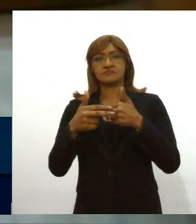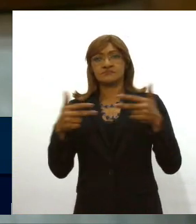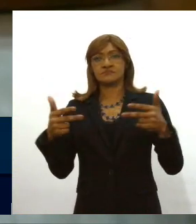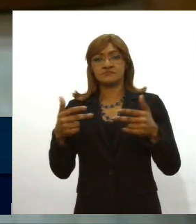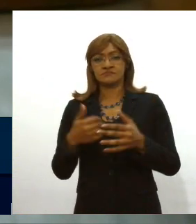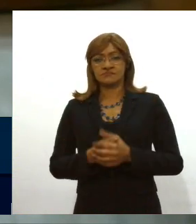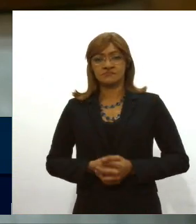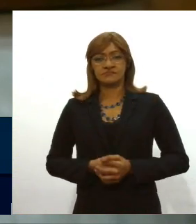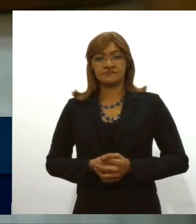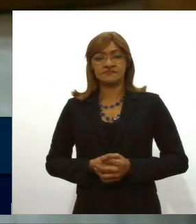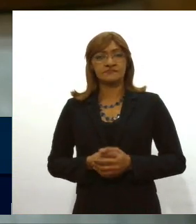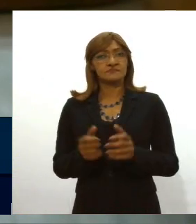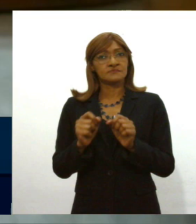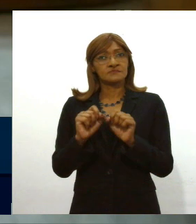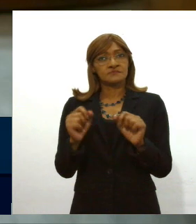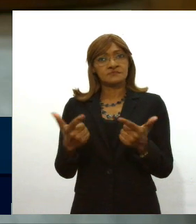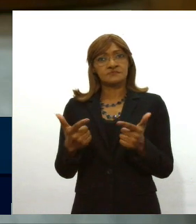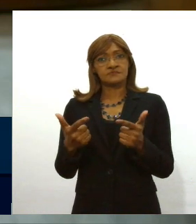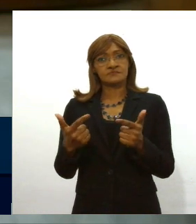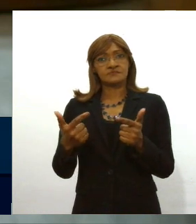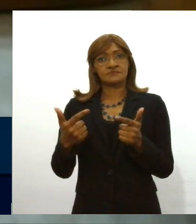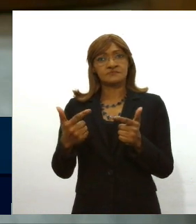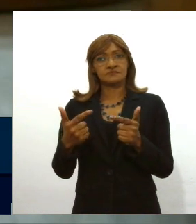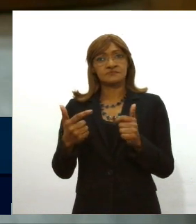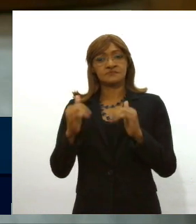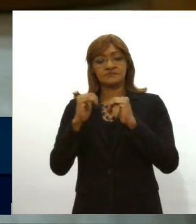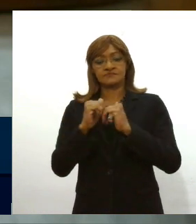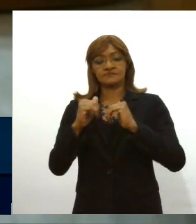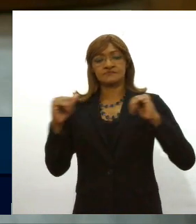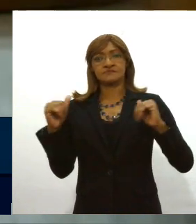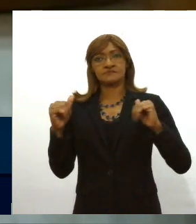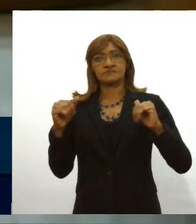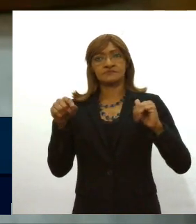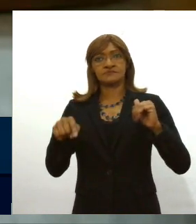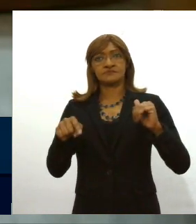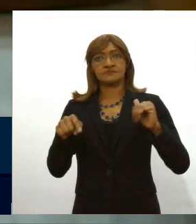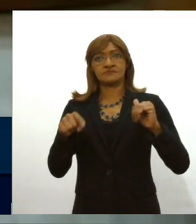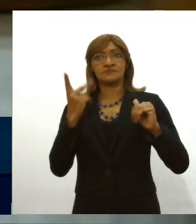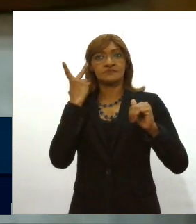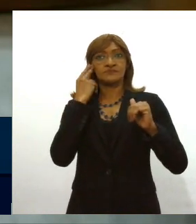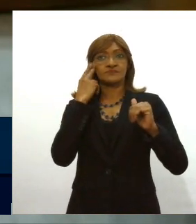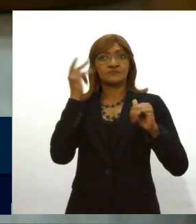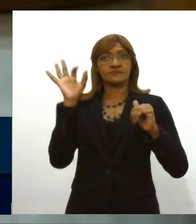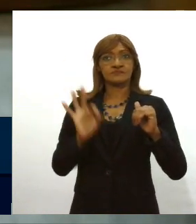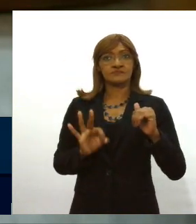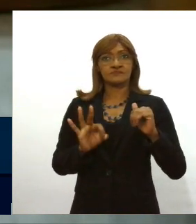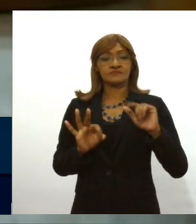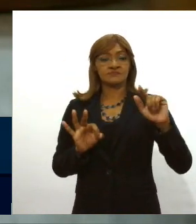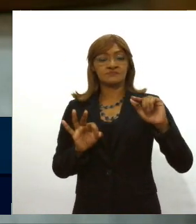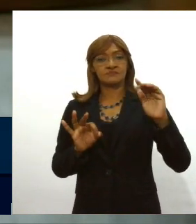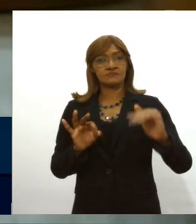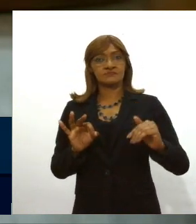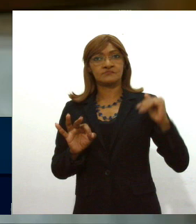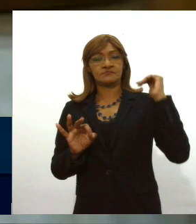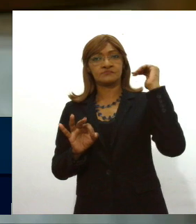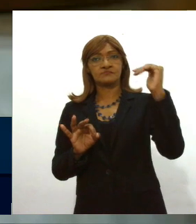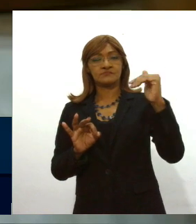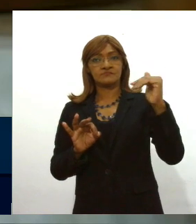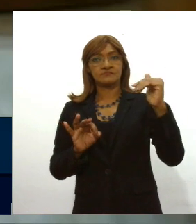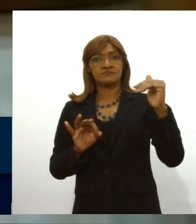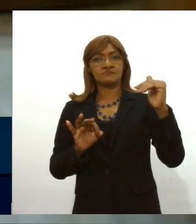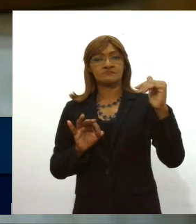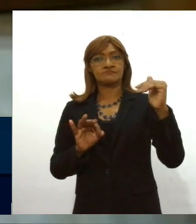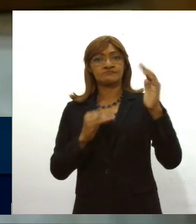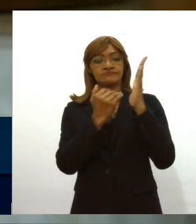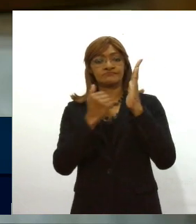claro que nós temos que separar o que é um reajuste natural do que é uma demanda um aumento